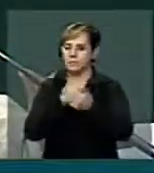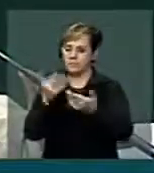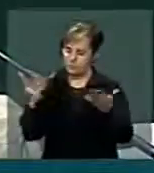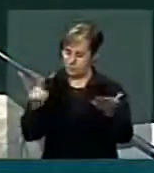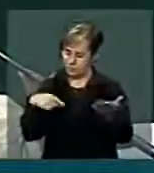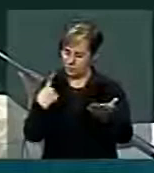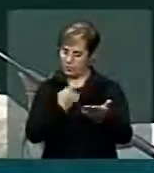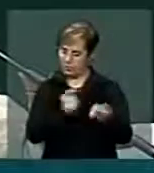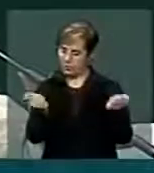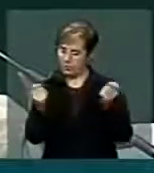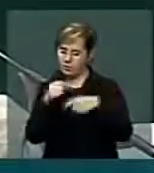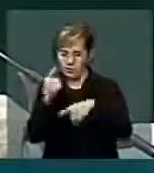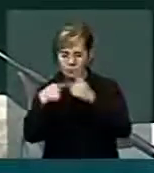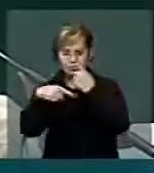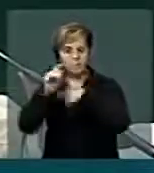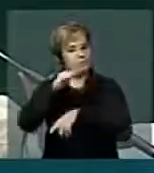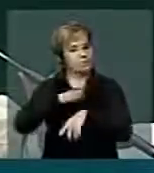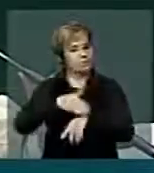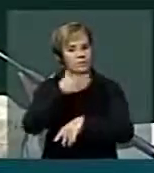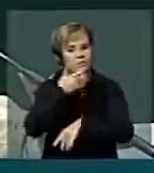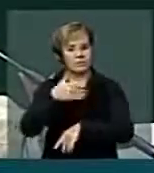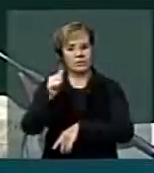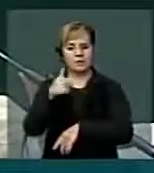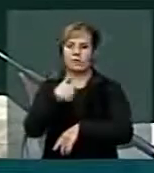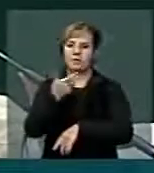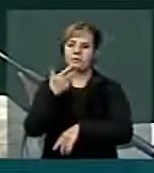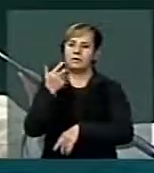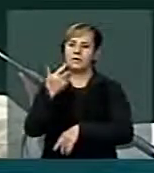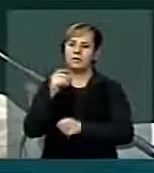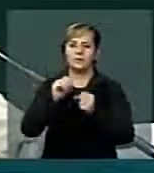mais cresça. Eu quero propor aqui que a gente faça os grandes debates em cada Estado brasileiro.